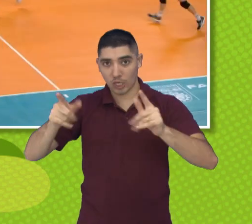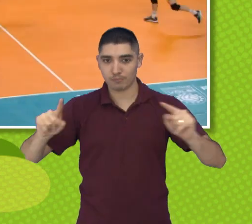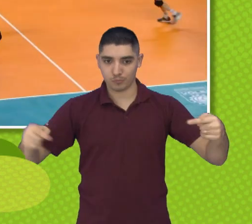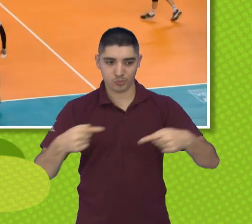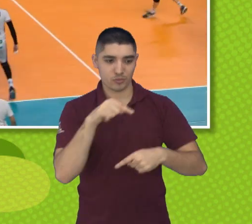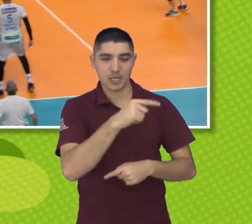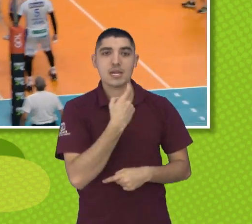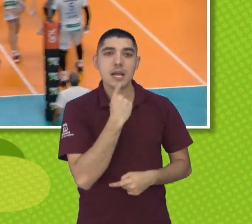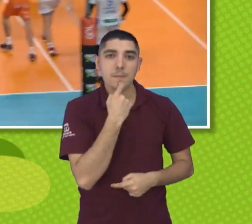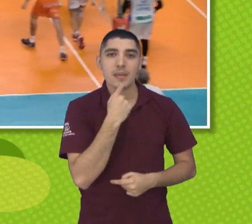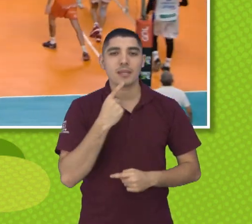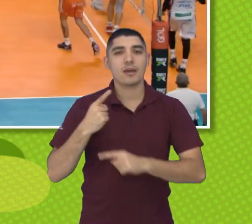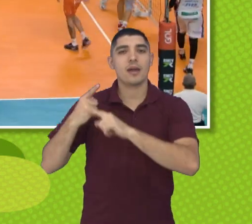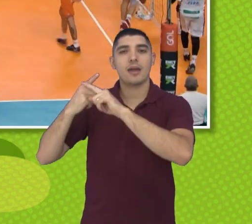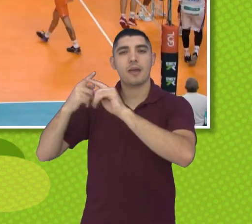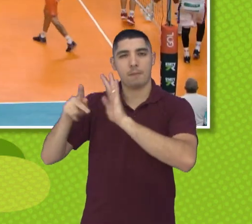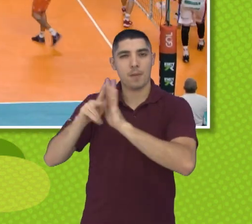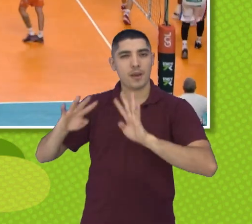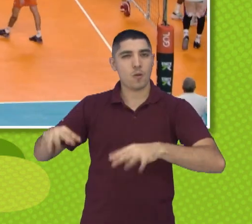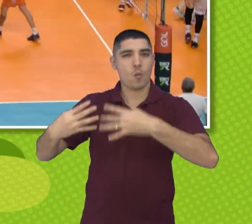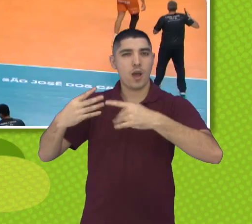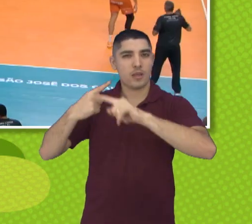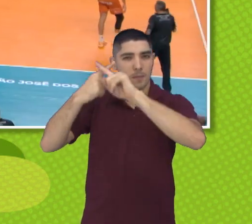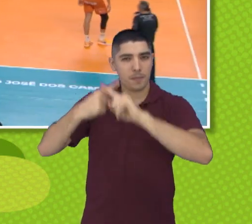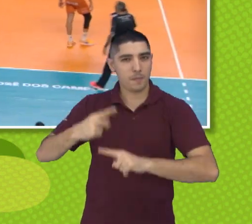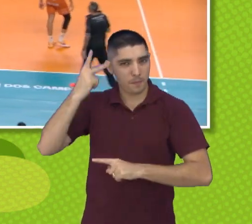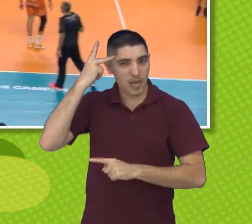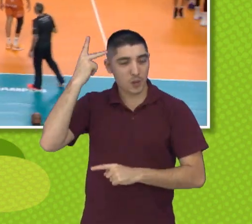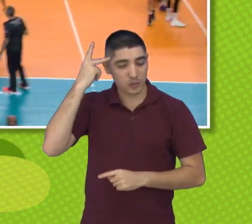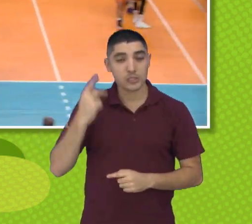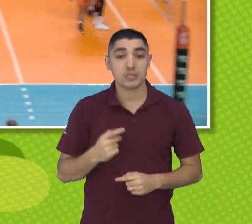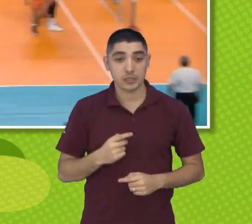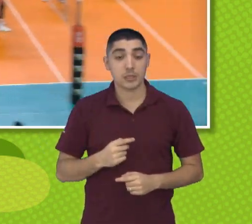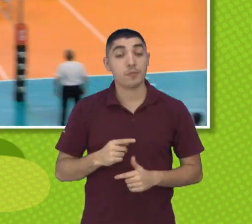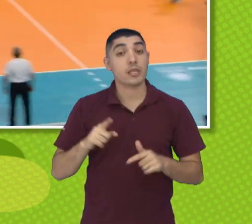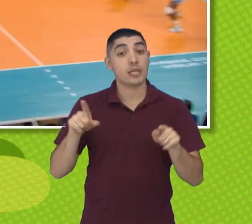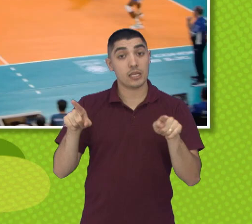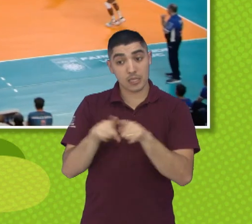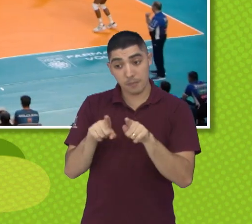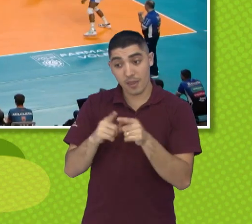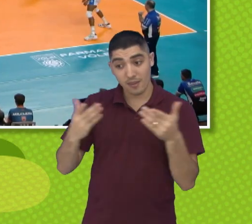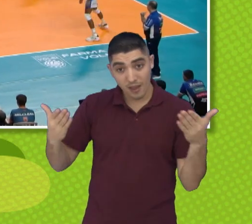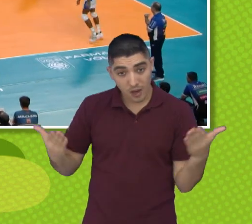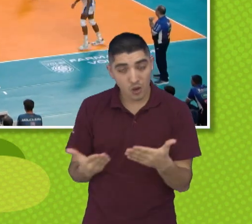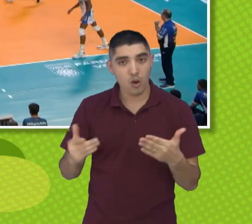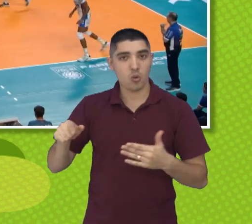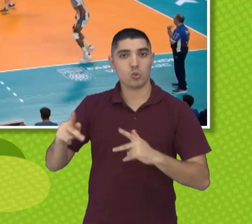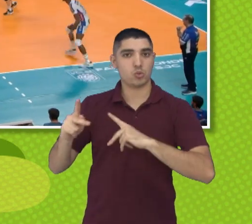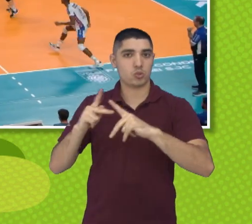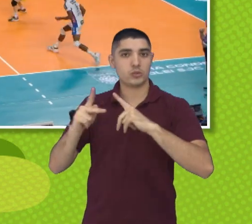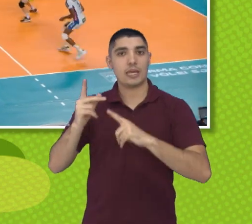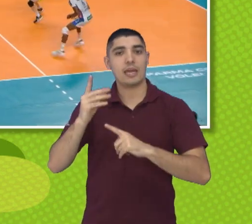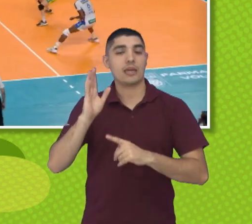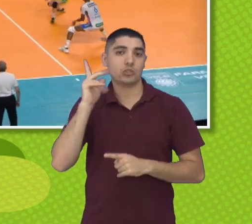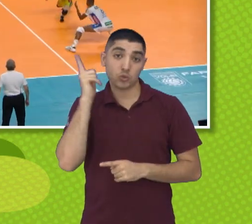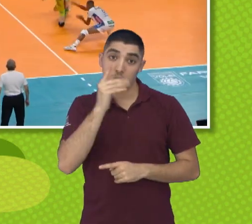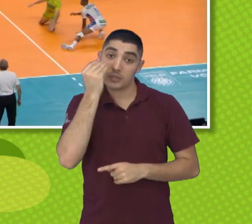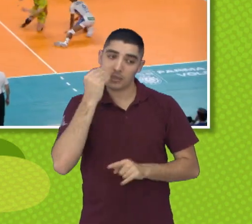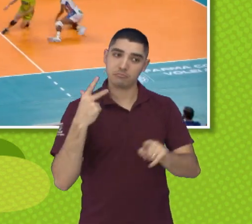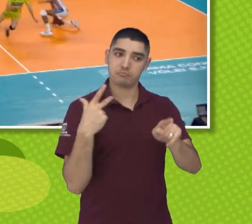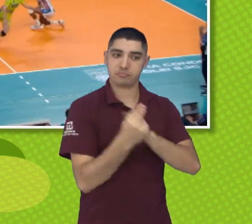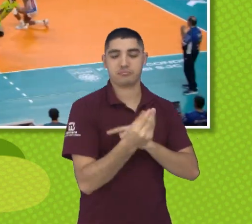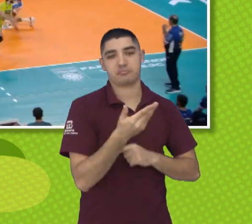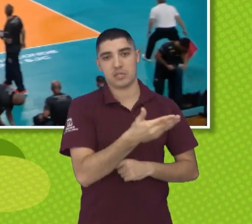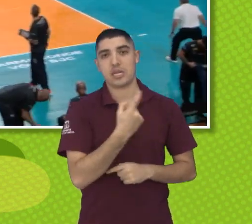levou a melhor, nessa temporada o São José levou a melhor também nas quartas de final, e aí o São José e o Campinas vão para mais uma quartas de final agora